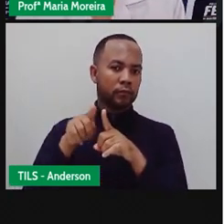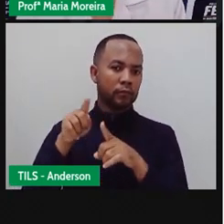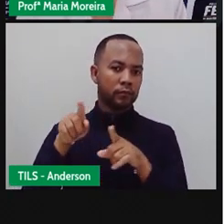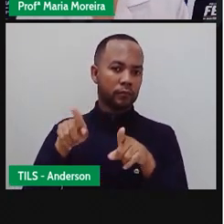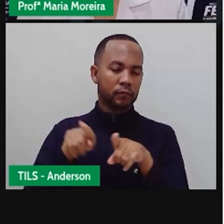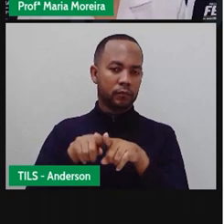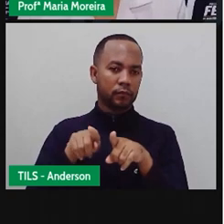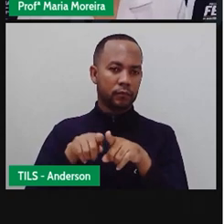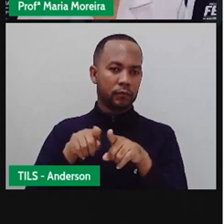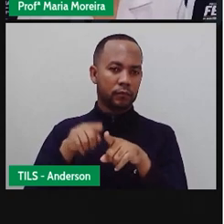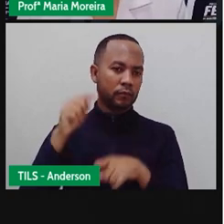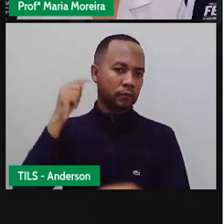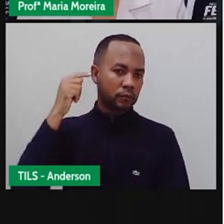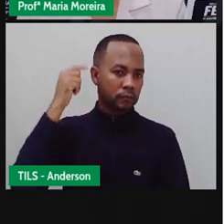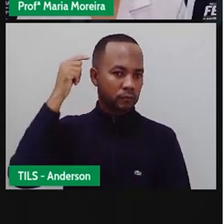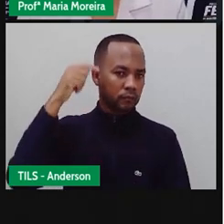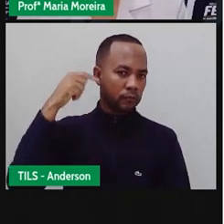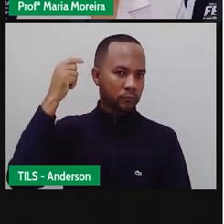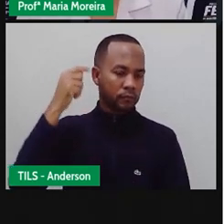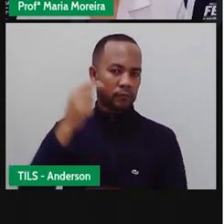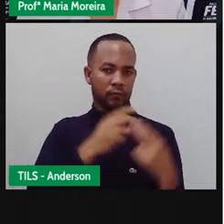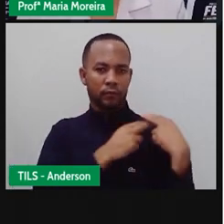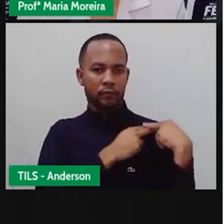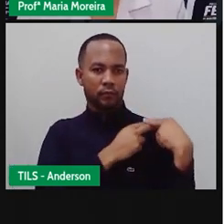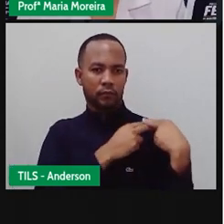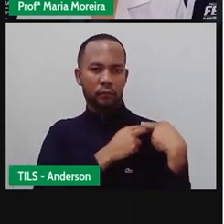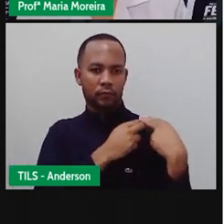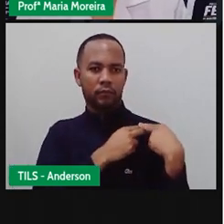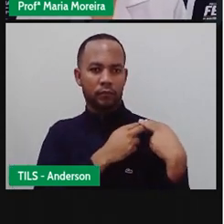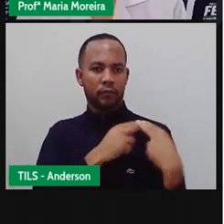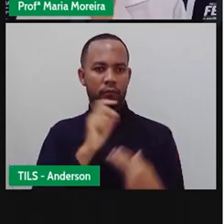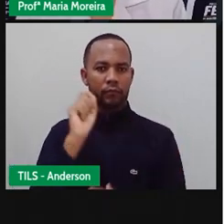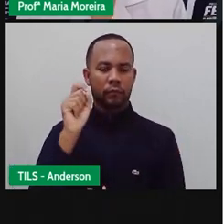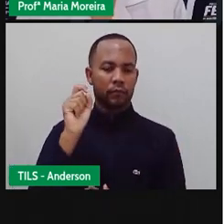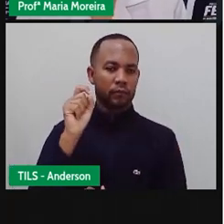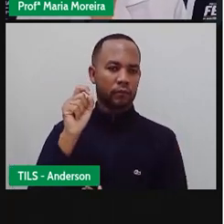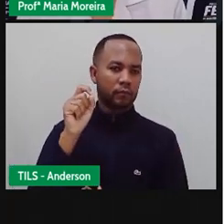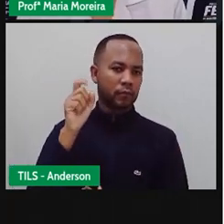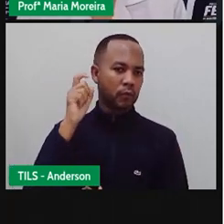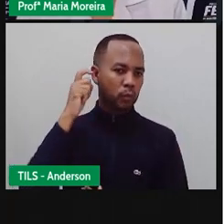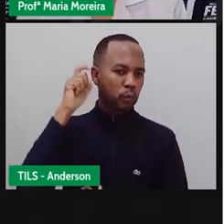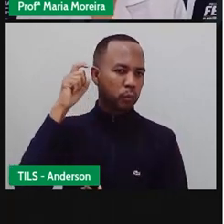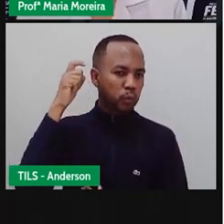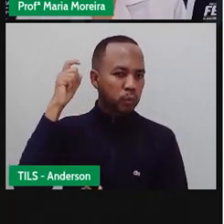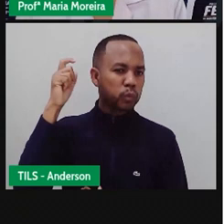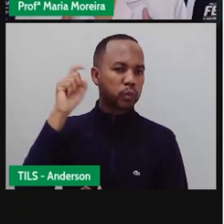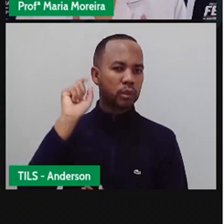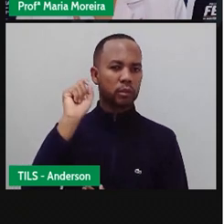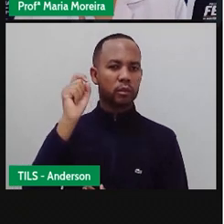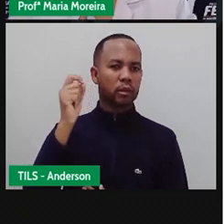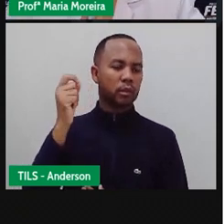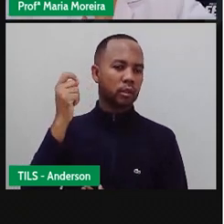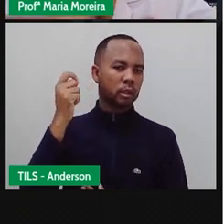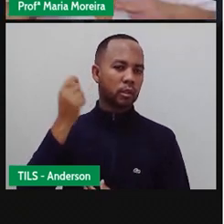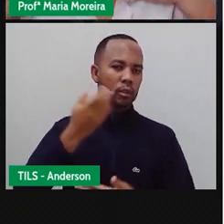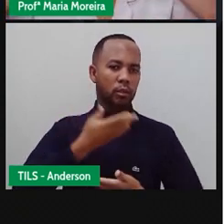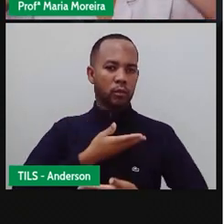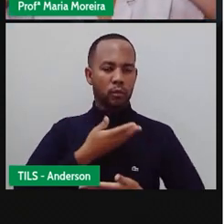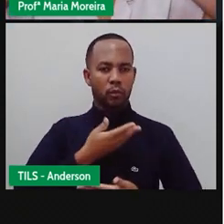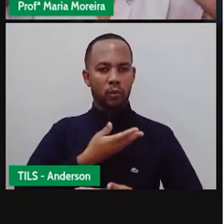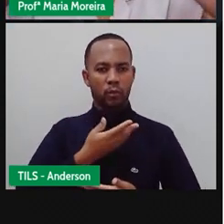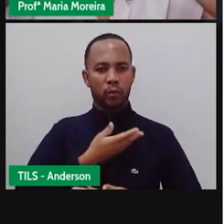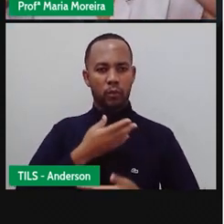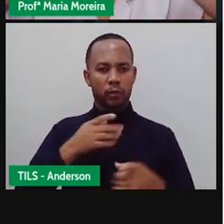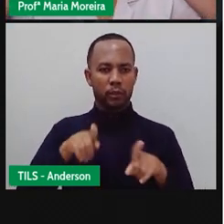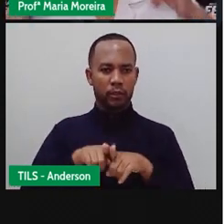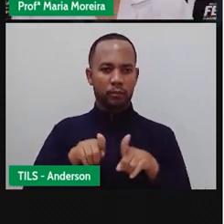Essa parte da orelha É responsável principalmente Por captar as vibrações da membrana timpânica Então a membrana,